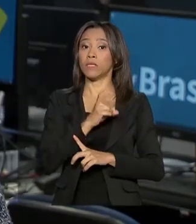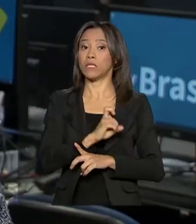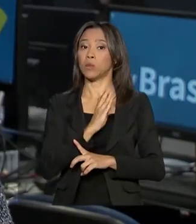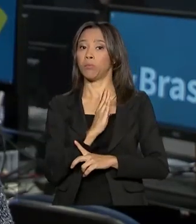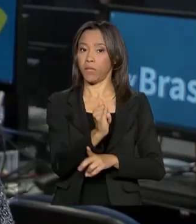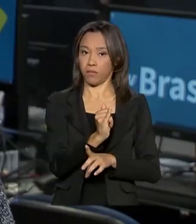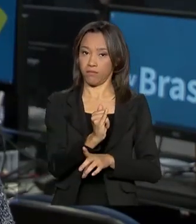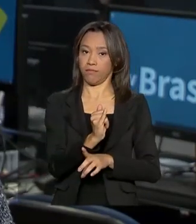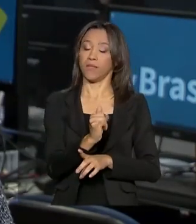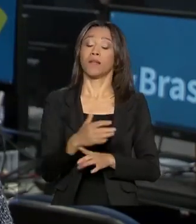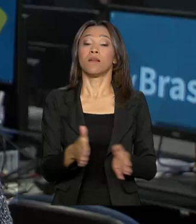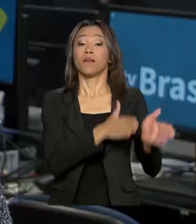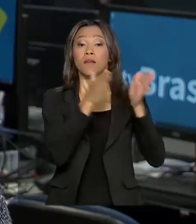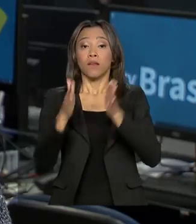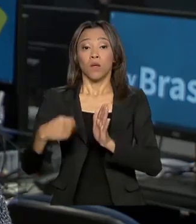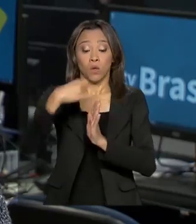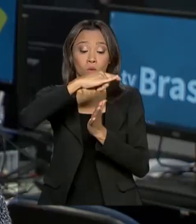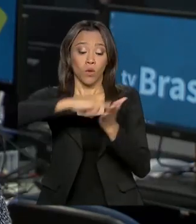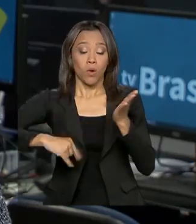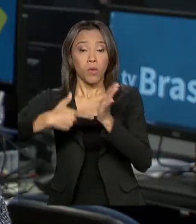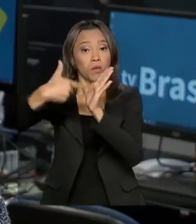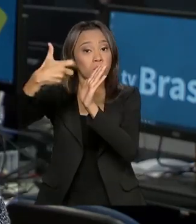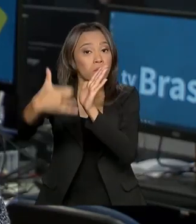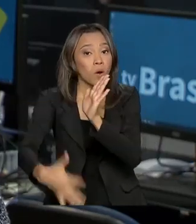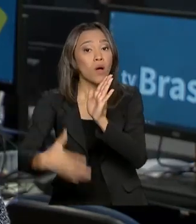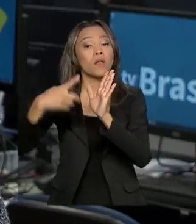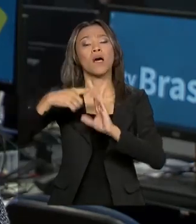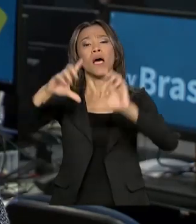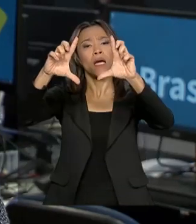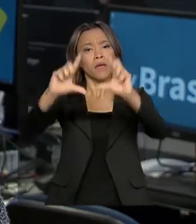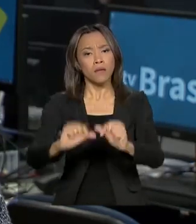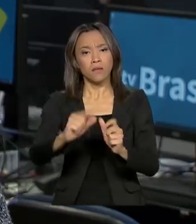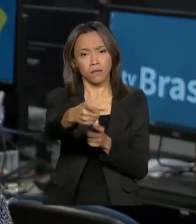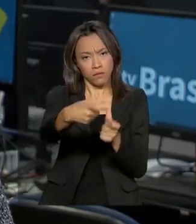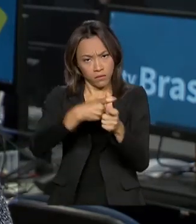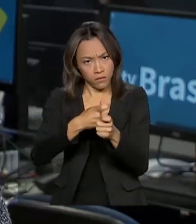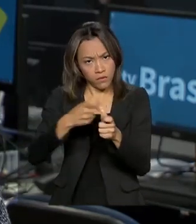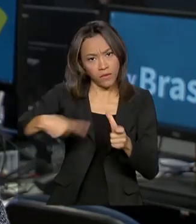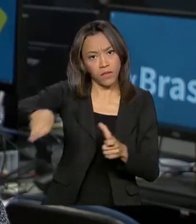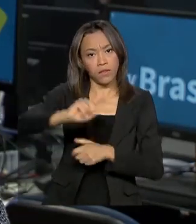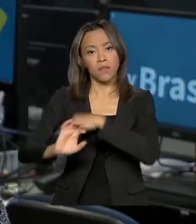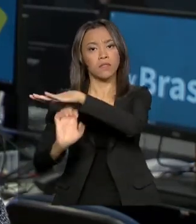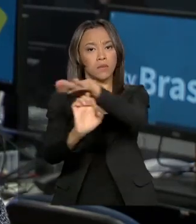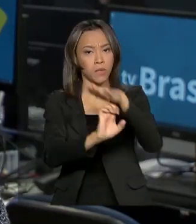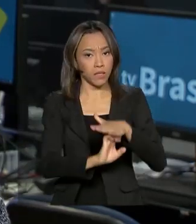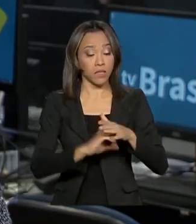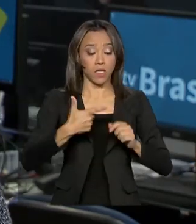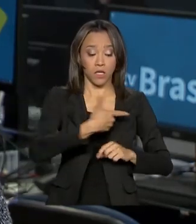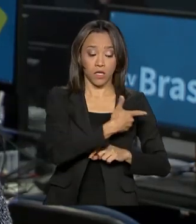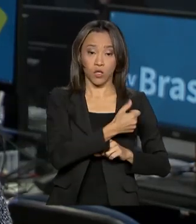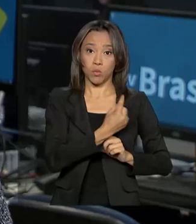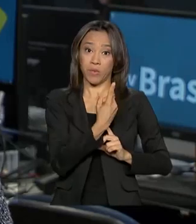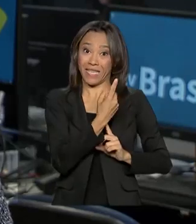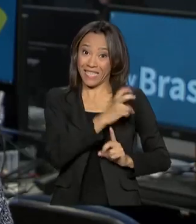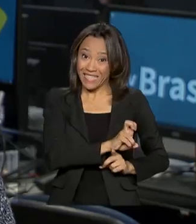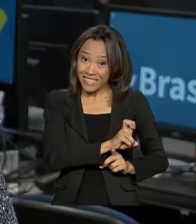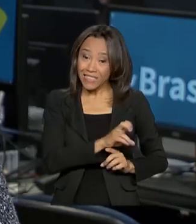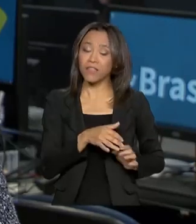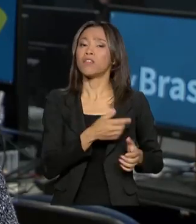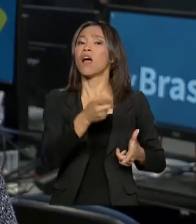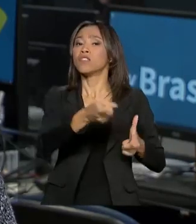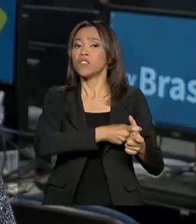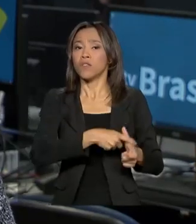O documento também mostra a queda no endividamento das empresas. Em 2015, as dívidas somavam R$